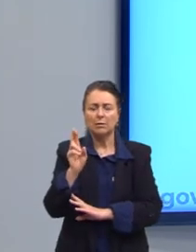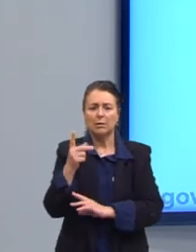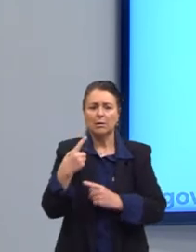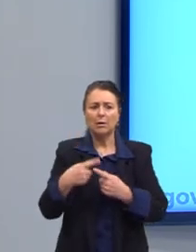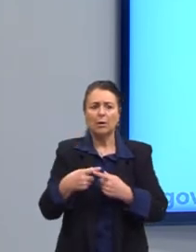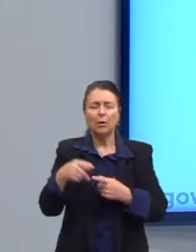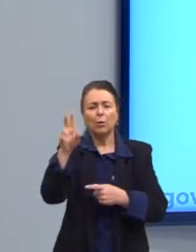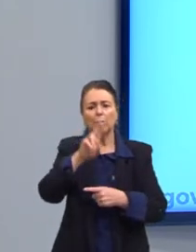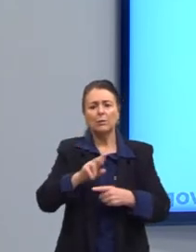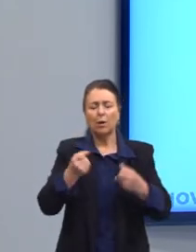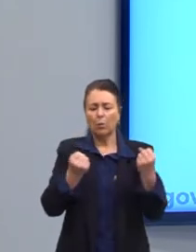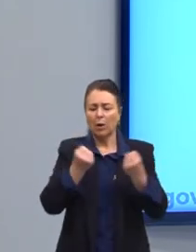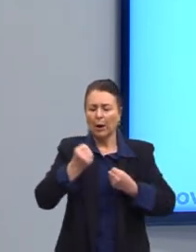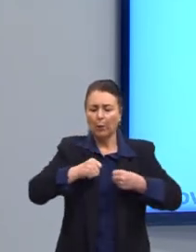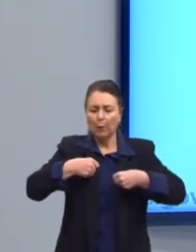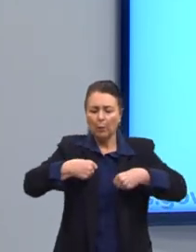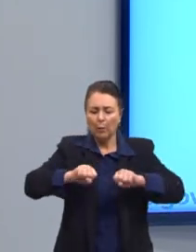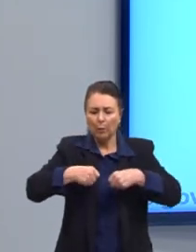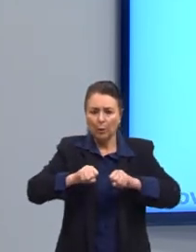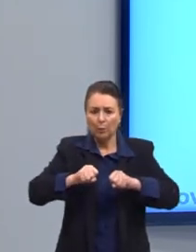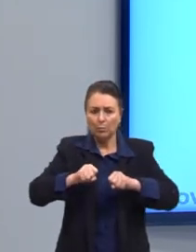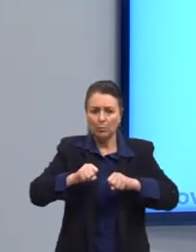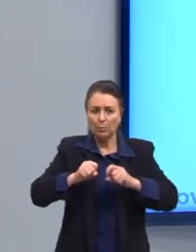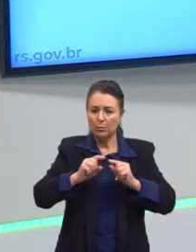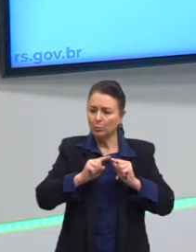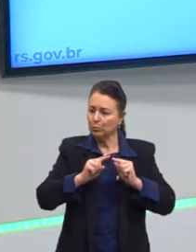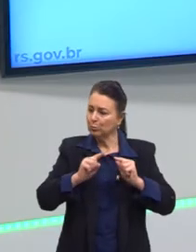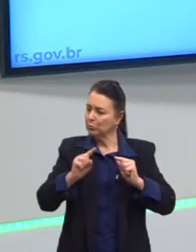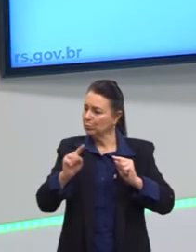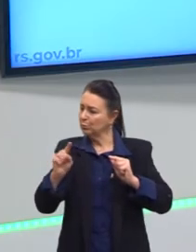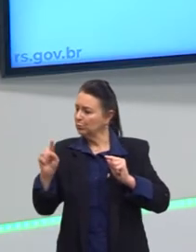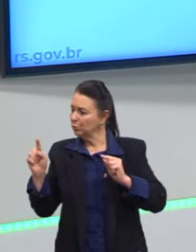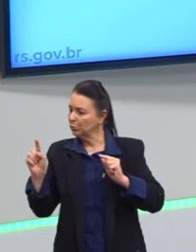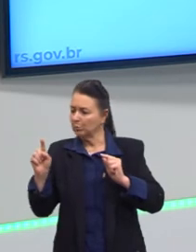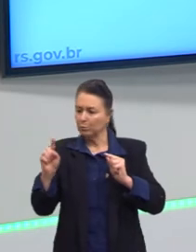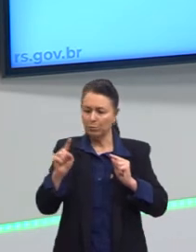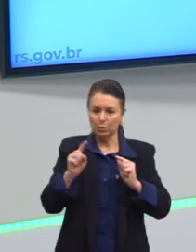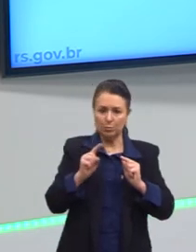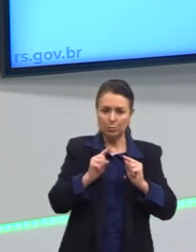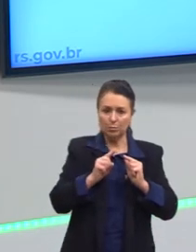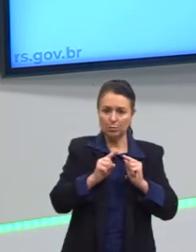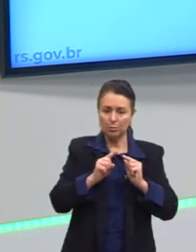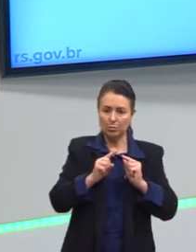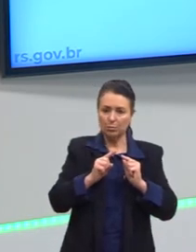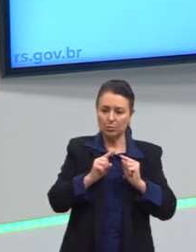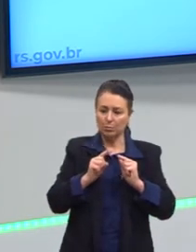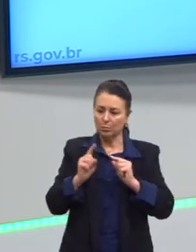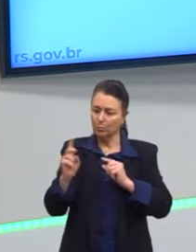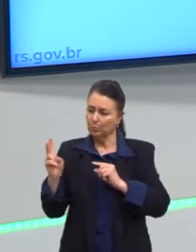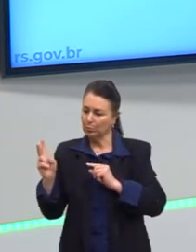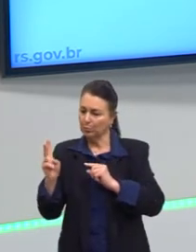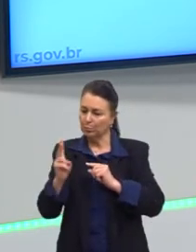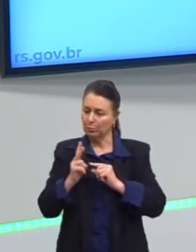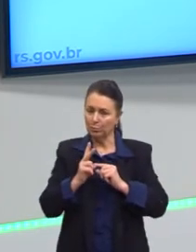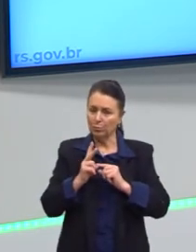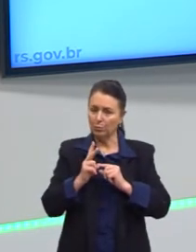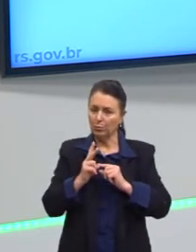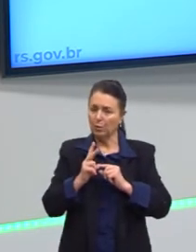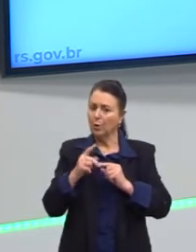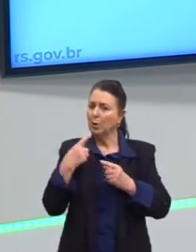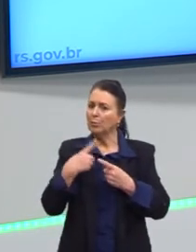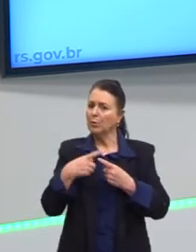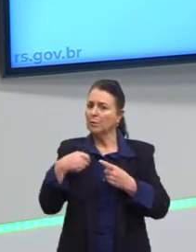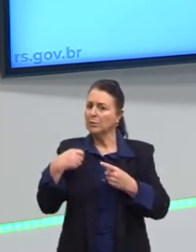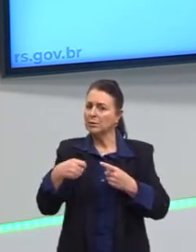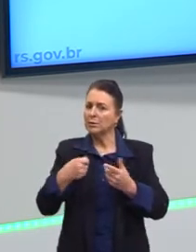carro, de uma moto? Nos levar a algum lugar, nos locomover. E qual a necessidade de termos uma Ferrari, por exemplo? Por favor, não estou